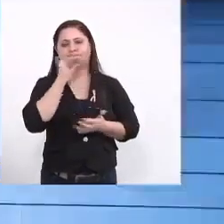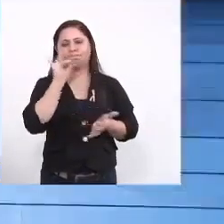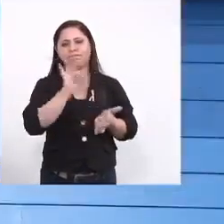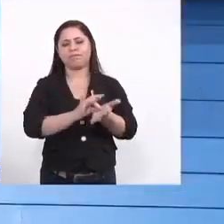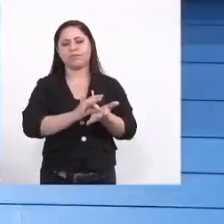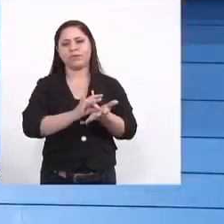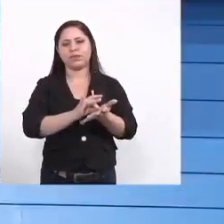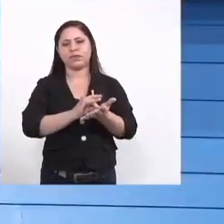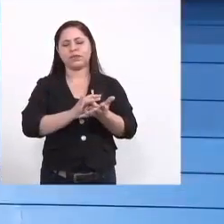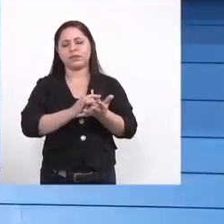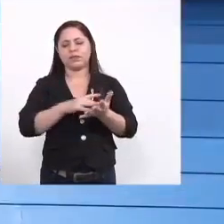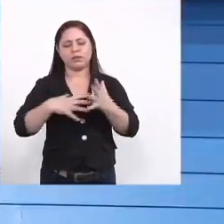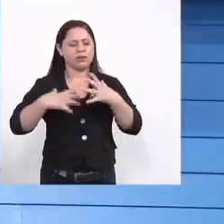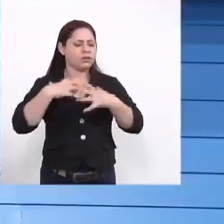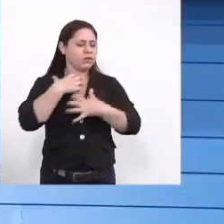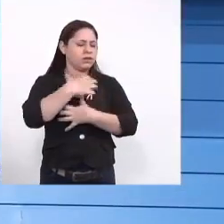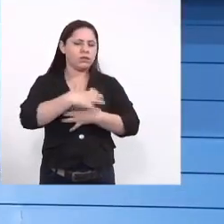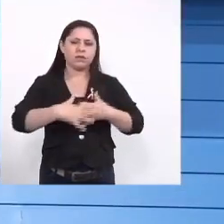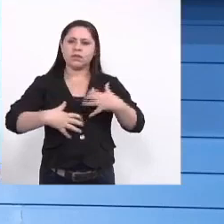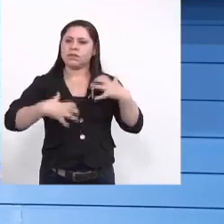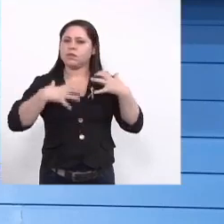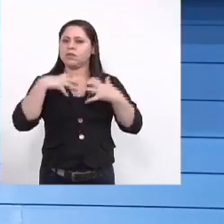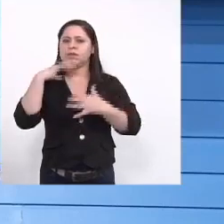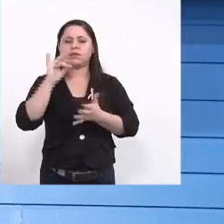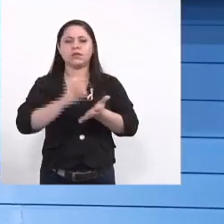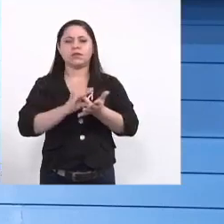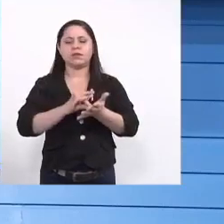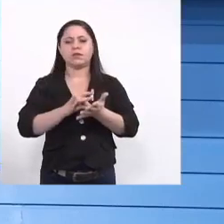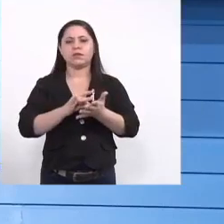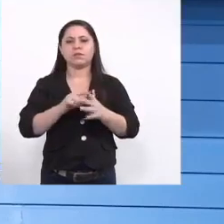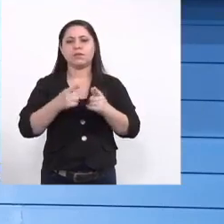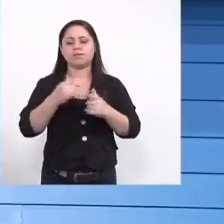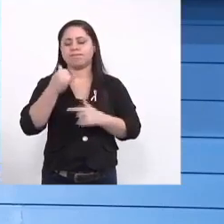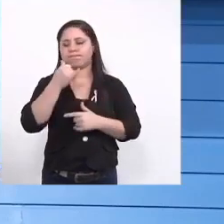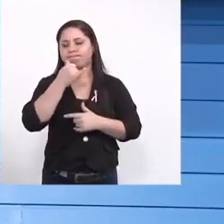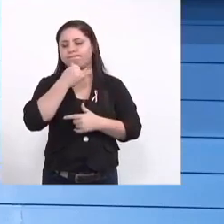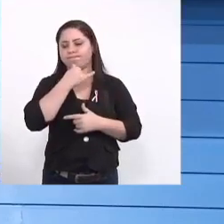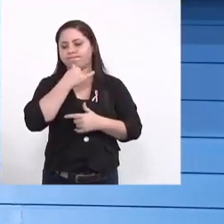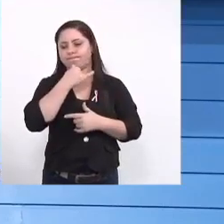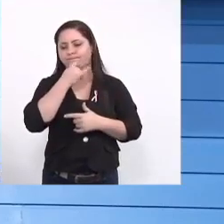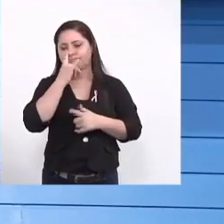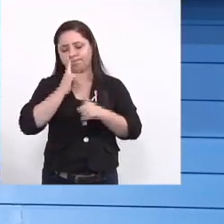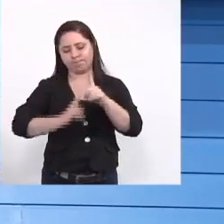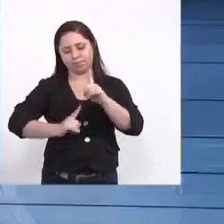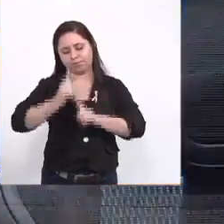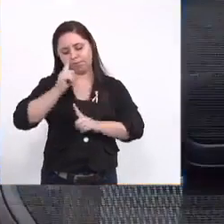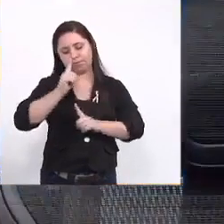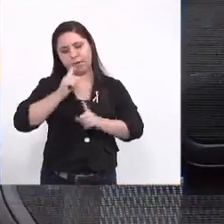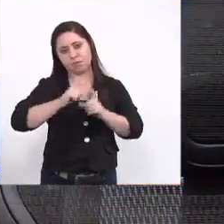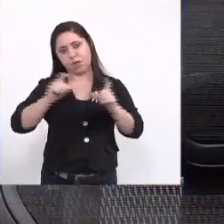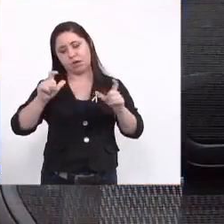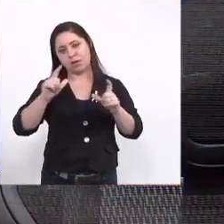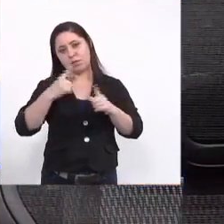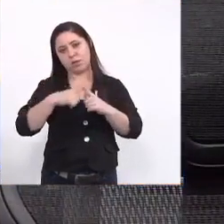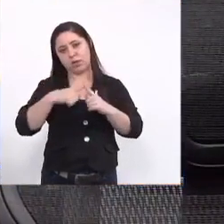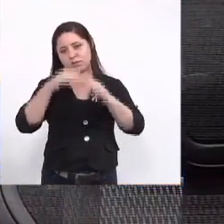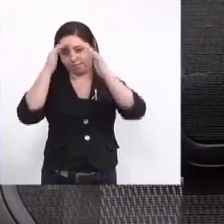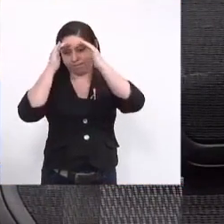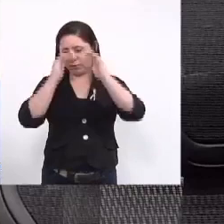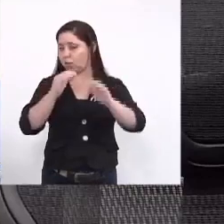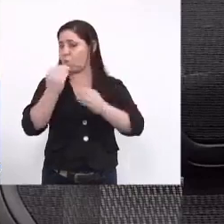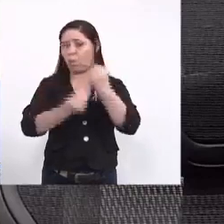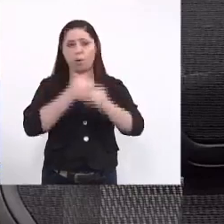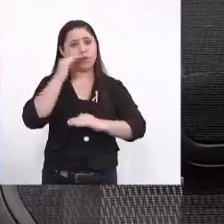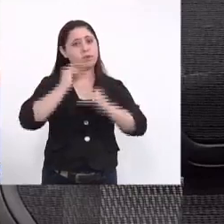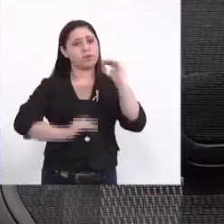a revolta ela existe em certo momento mas a tristeza acaba superando a revolta por não ser reconhecido como